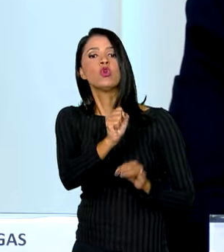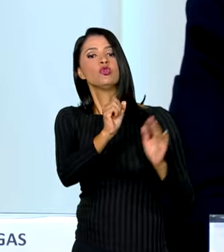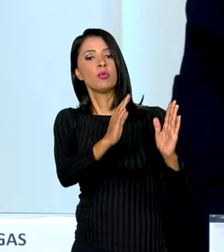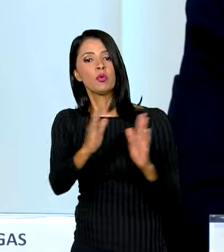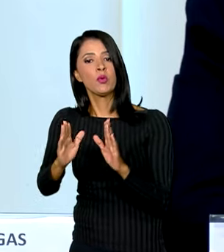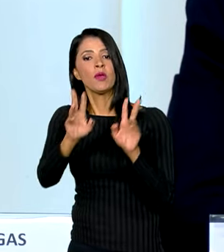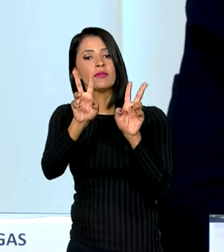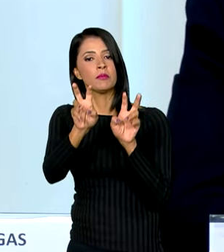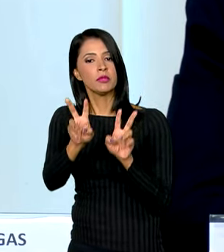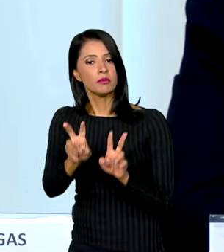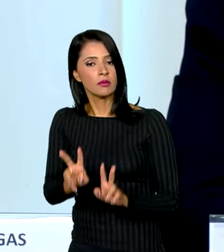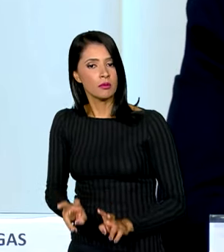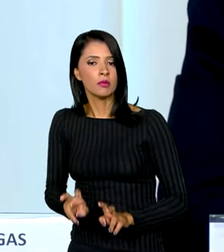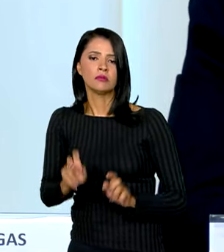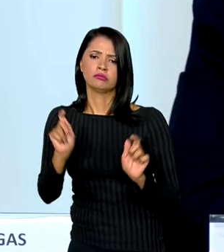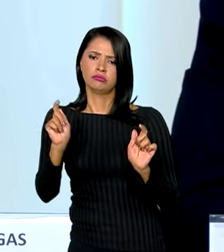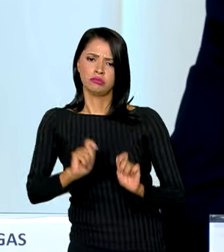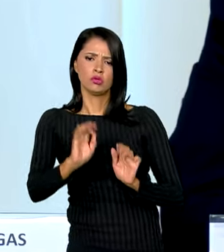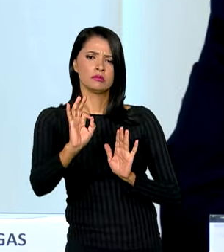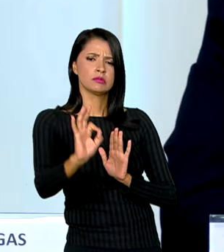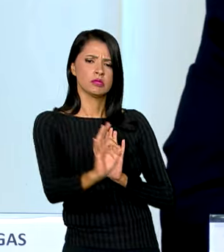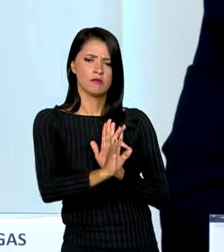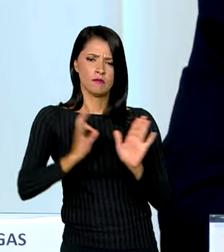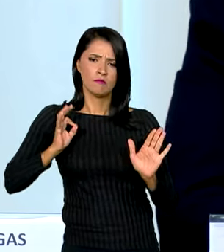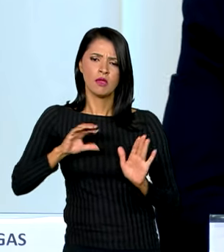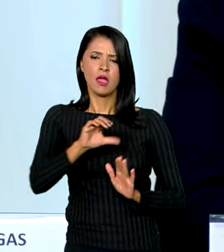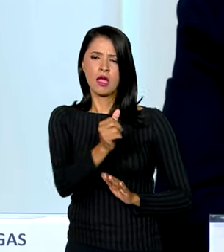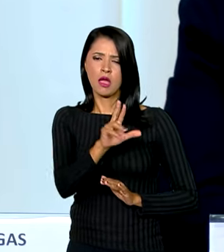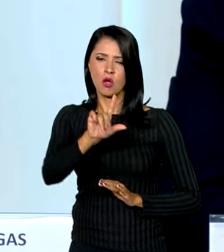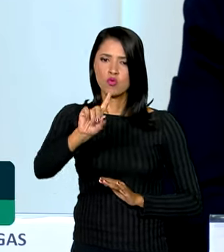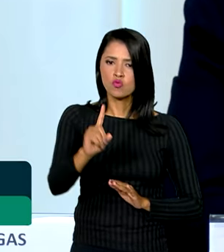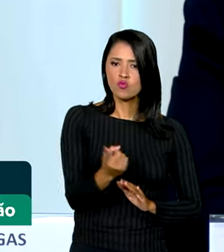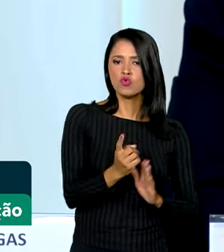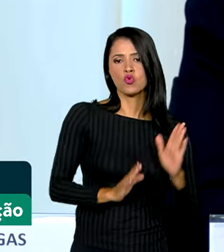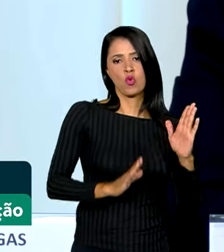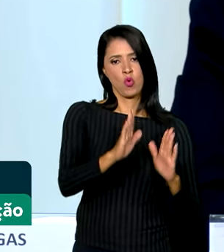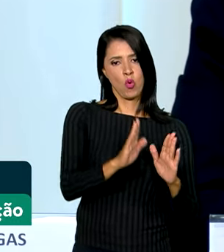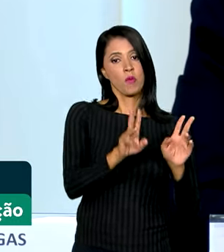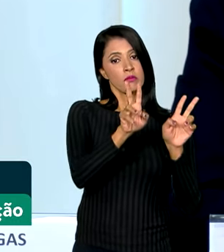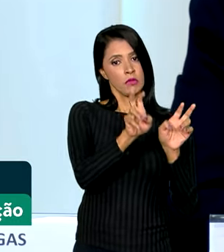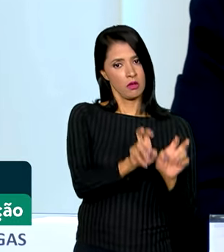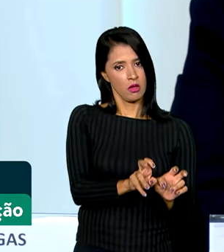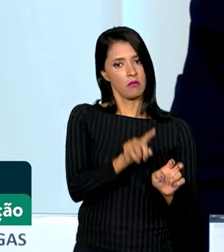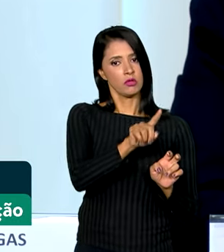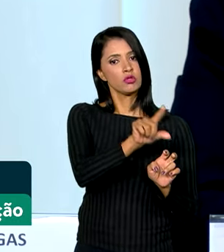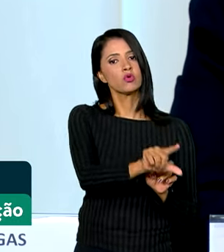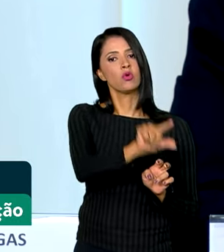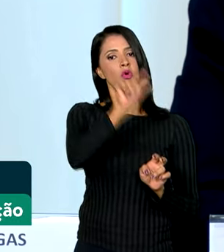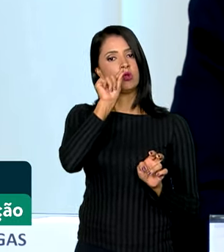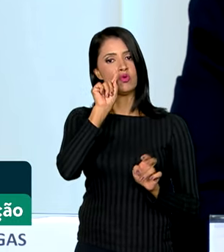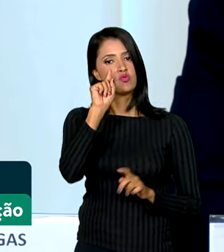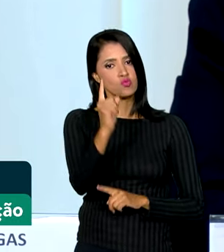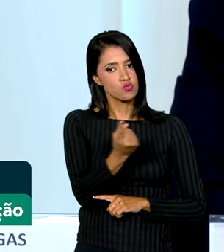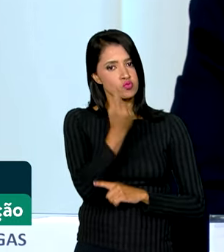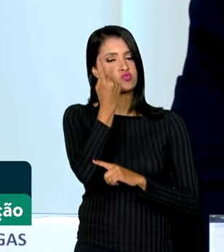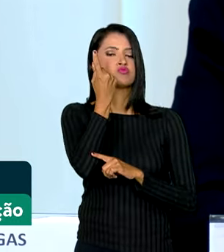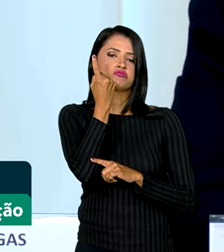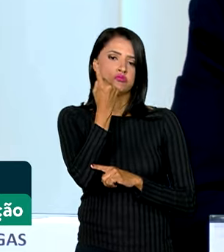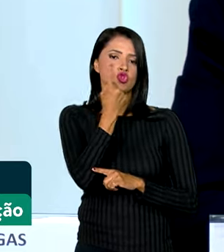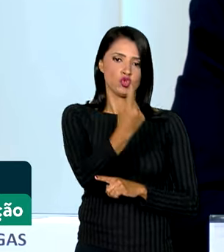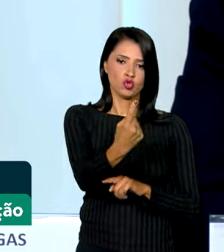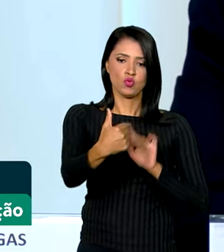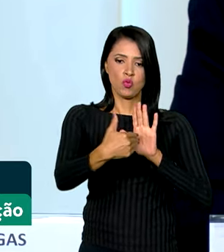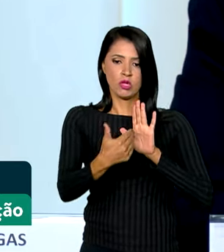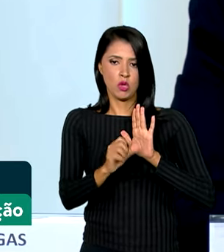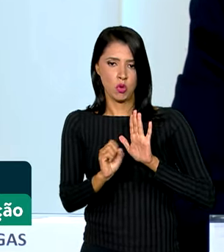Só pode inscrever para os cargos de apenas um bloco temático. Então, ali, como eu mencionei, tem alguns blocos temáticos,